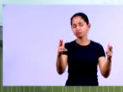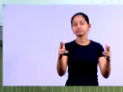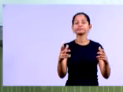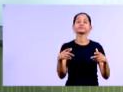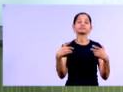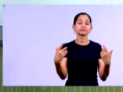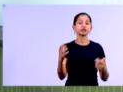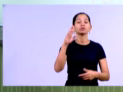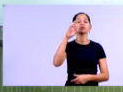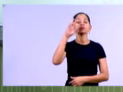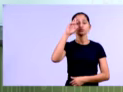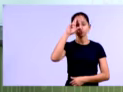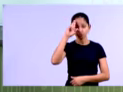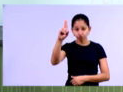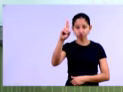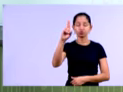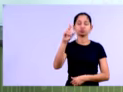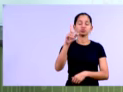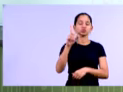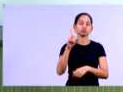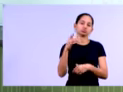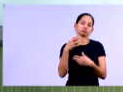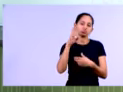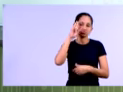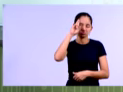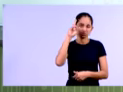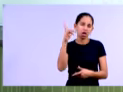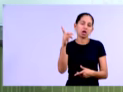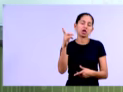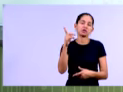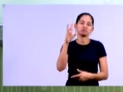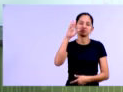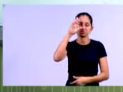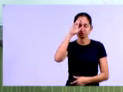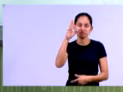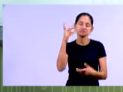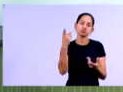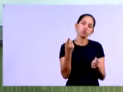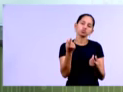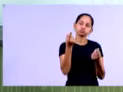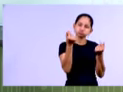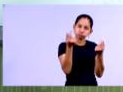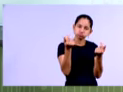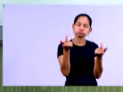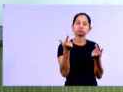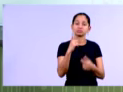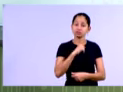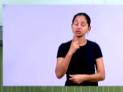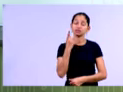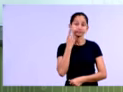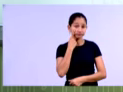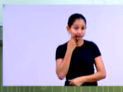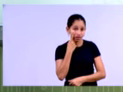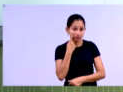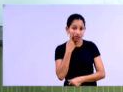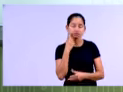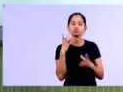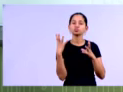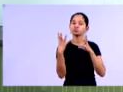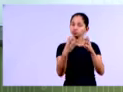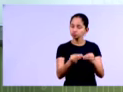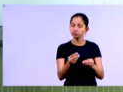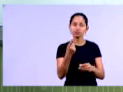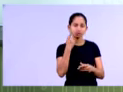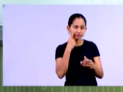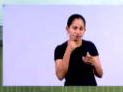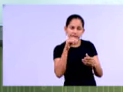empresário, o diretor da empresa, a pessoa que tem um poder, né, de decisão, ele tem que atacar as contas contábeis